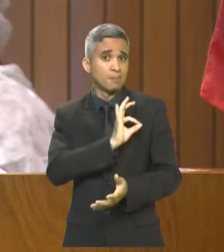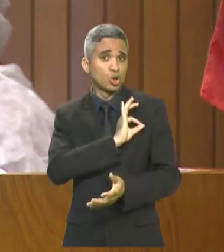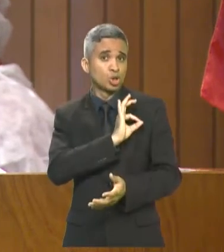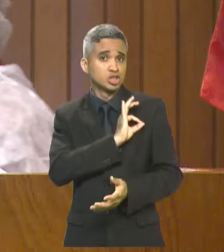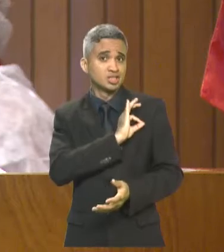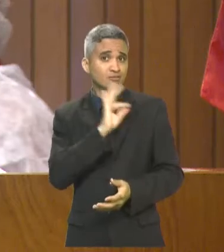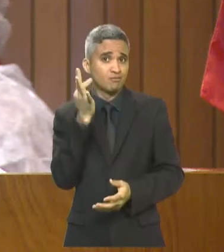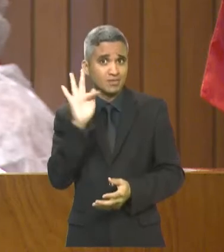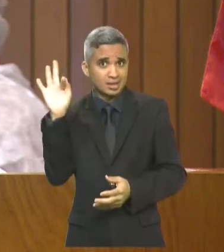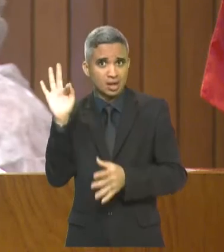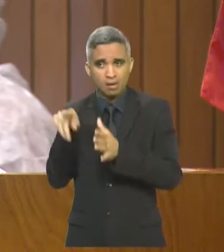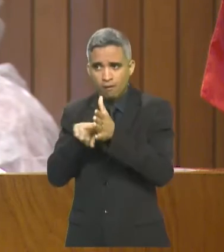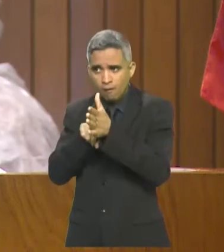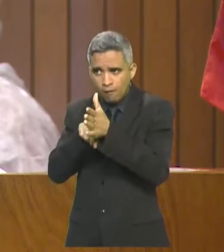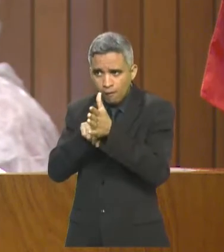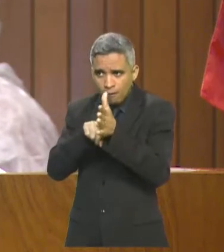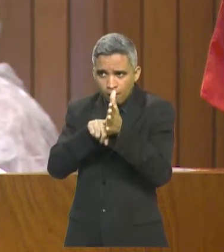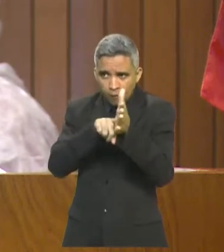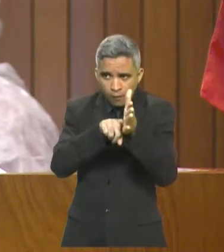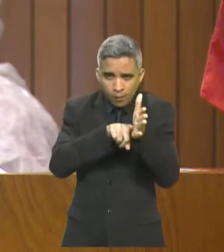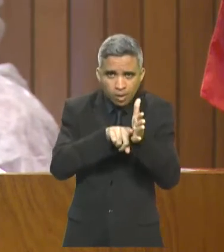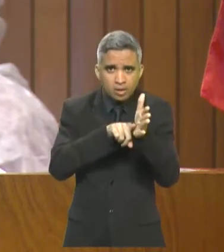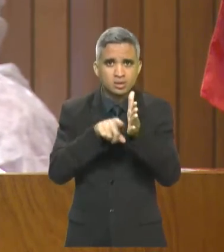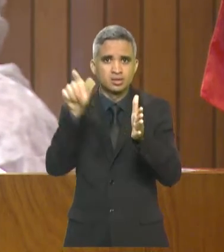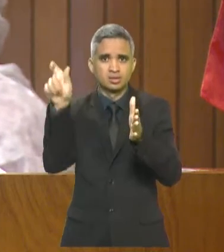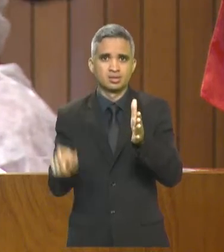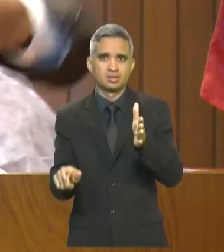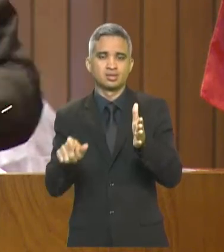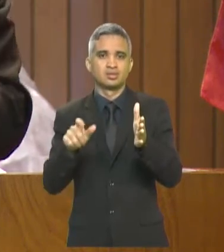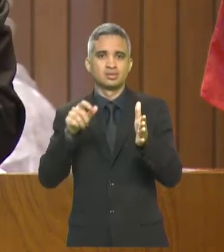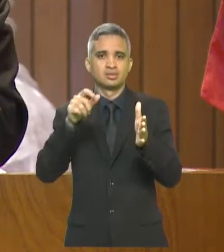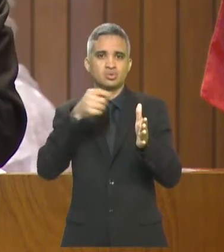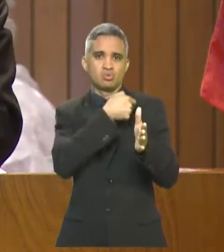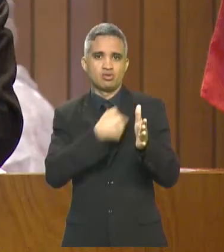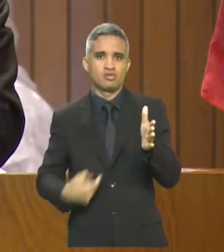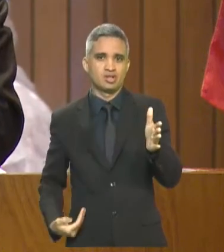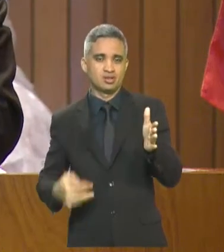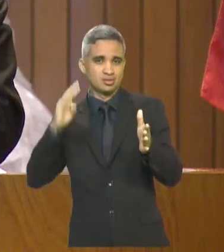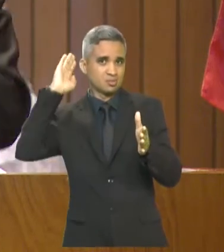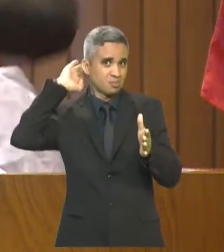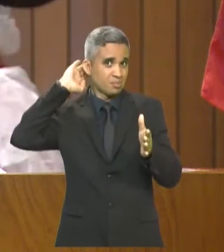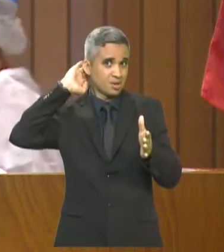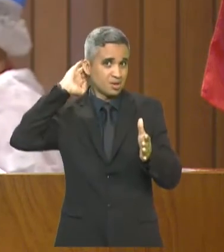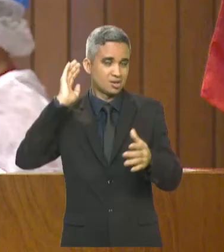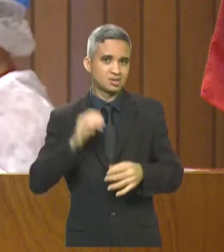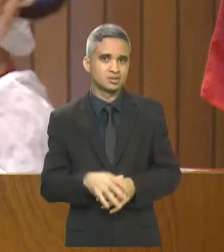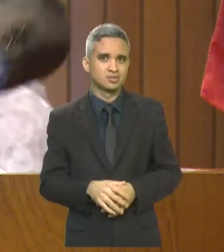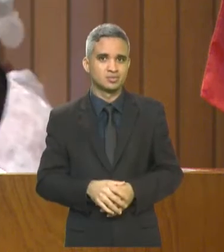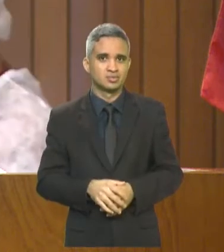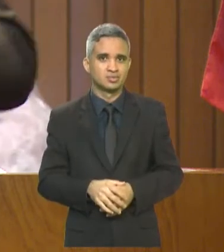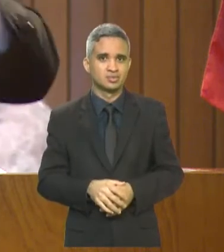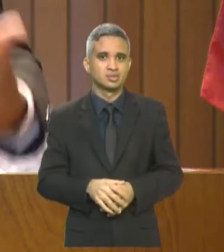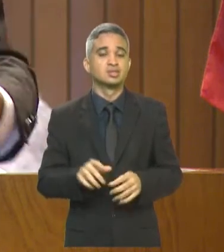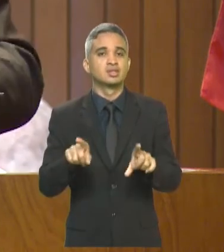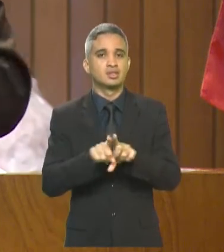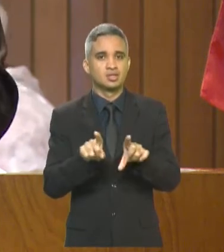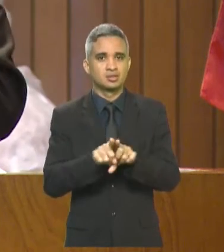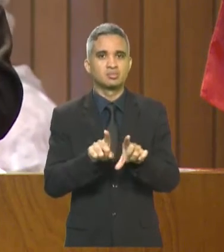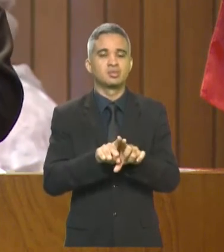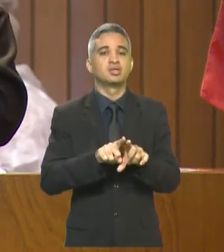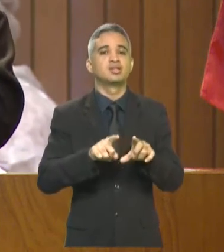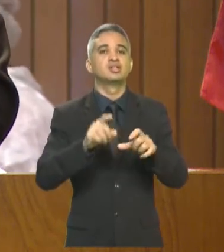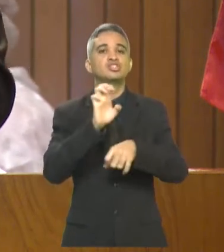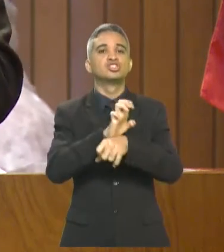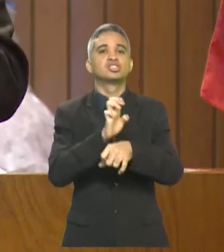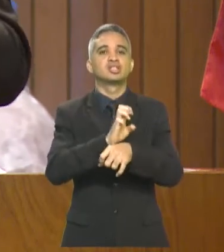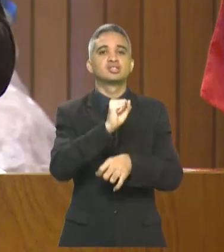pela Polícia Federal, pela fraude, pela máfia dos respiradores. como o de Santa Catarina, que vive um caos nesse